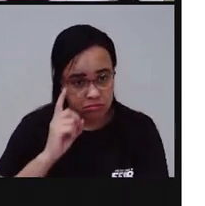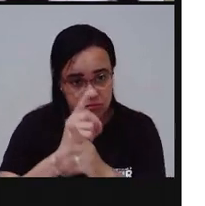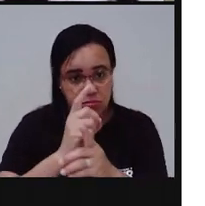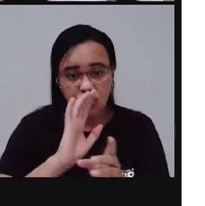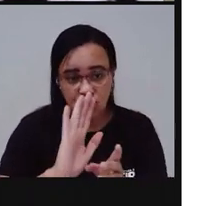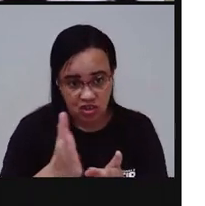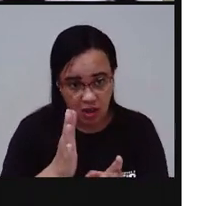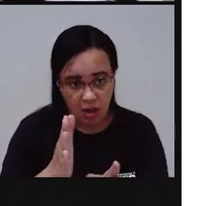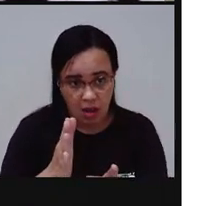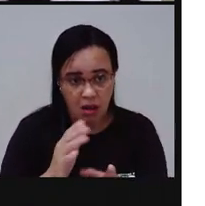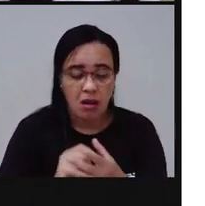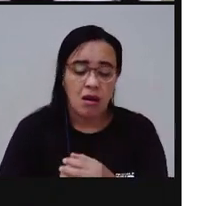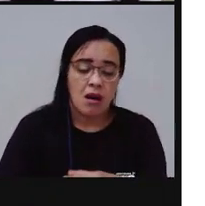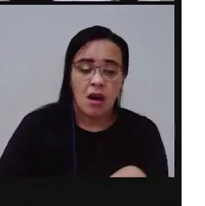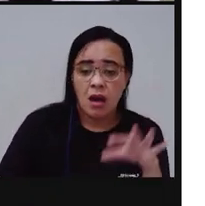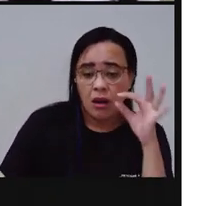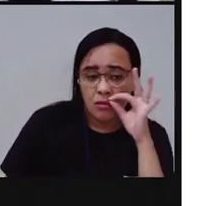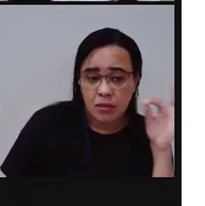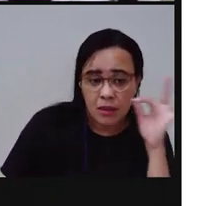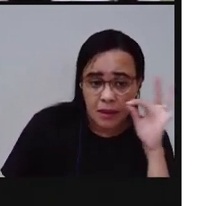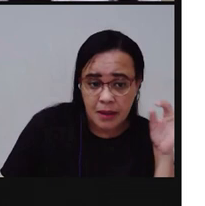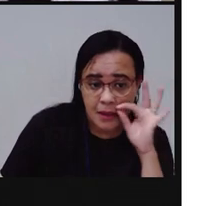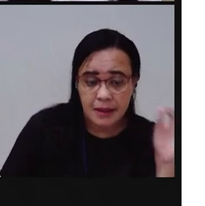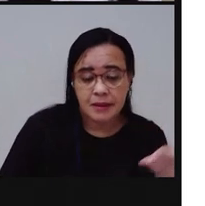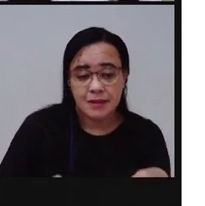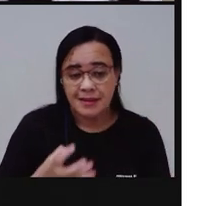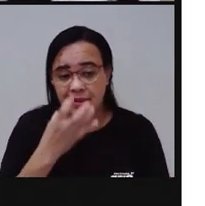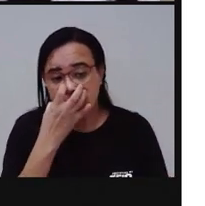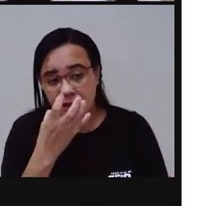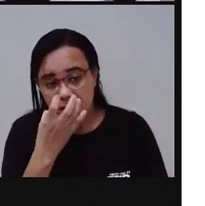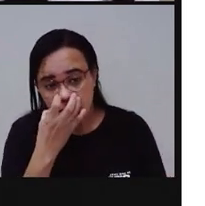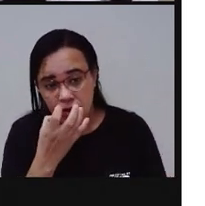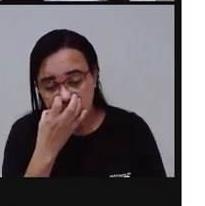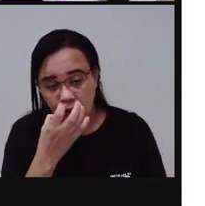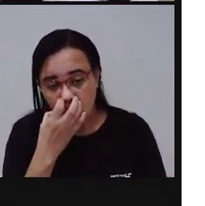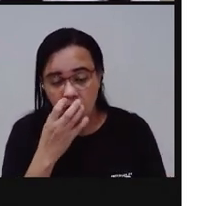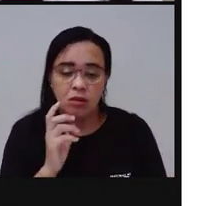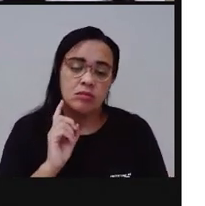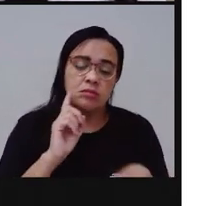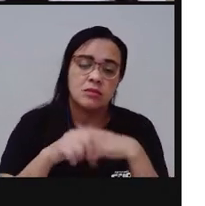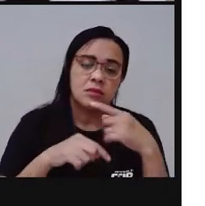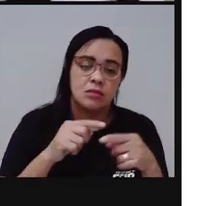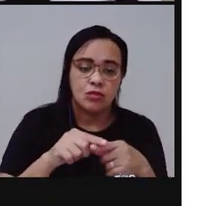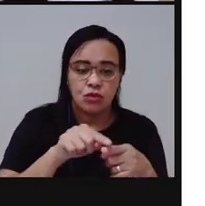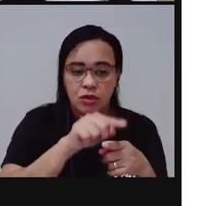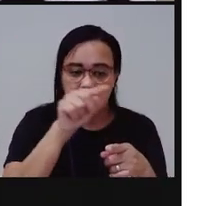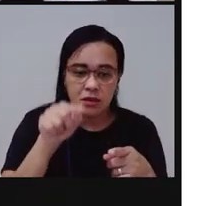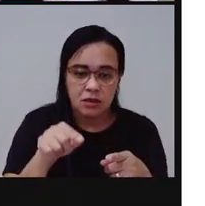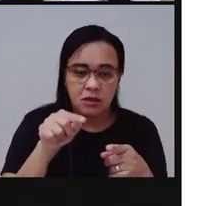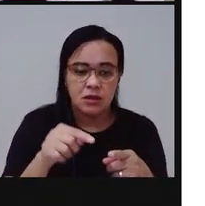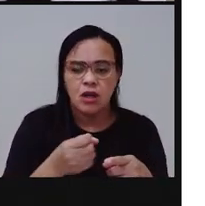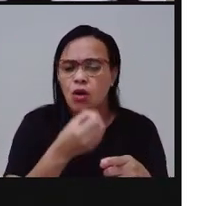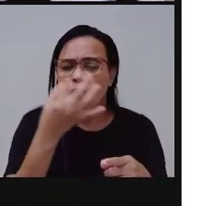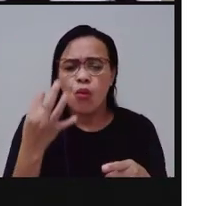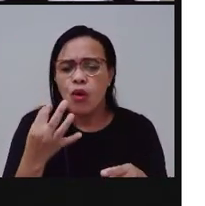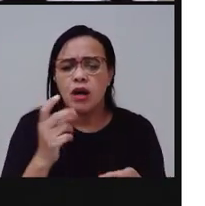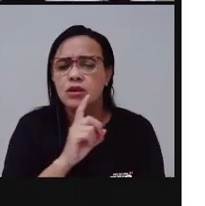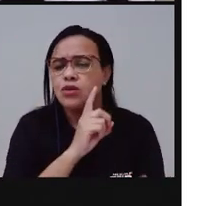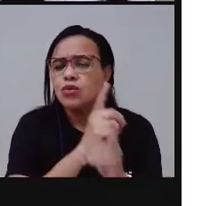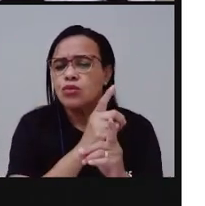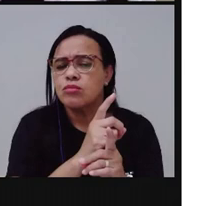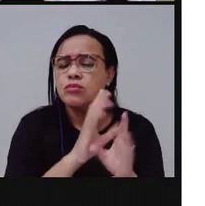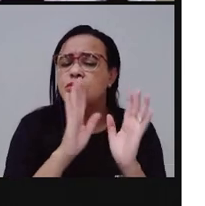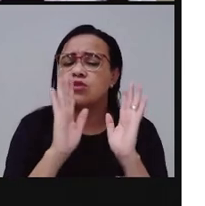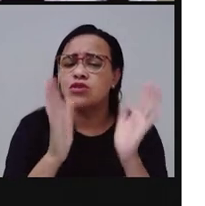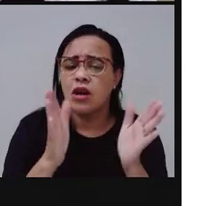É um gato? É um cachorro? E do lado você vai colocar a quantidade e